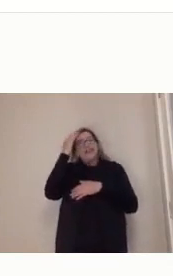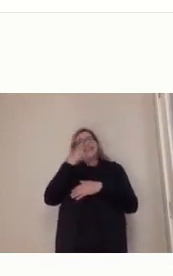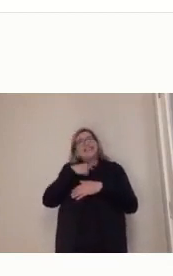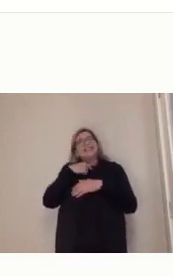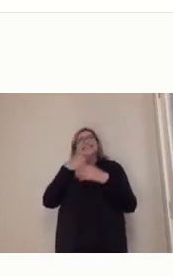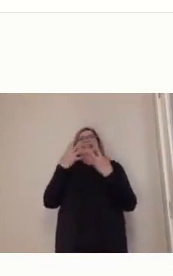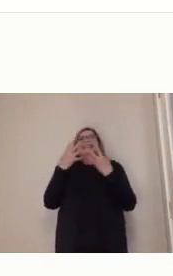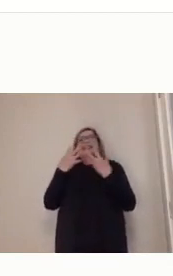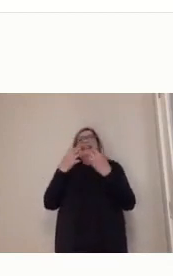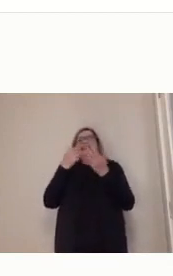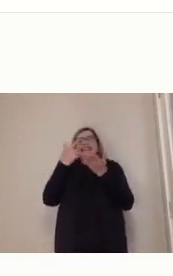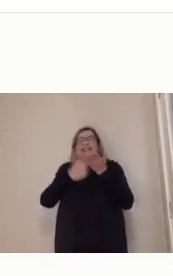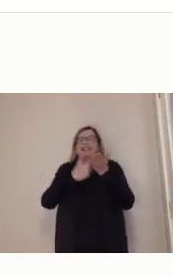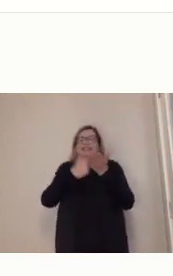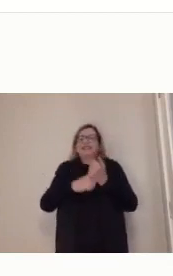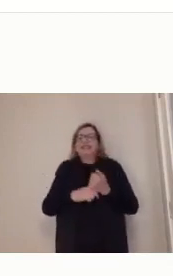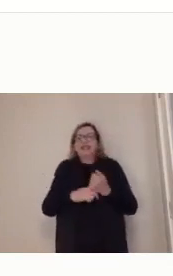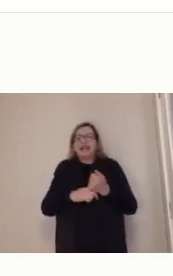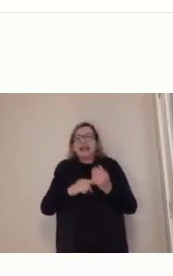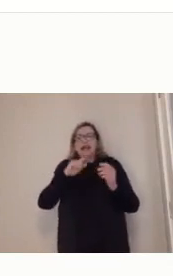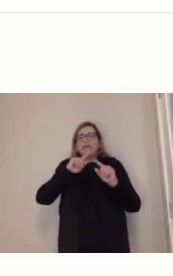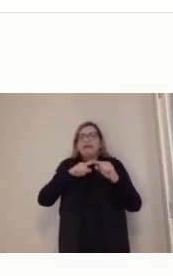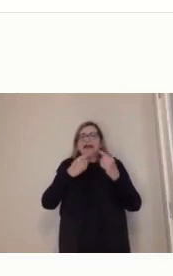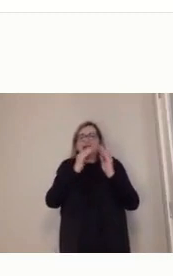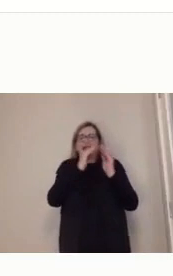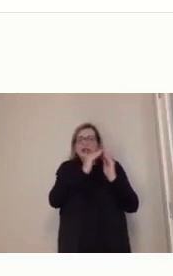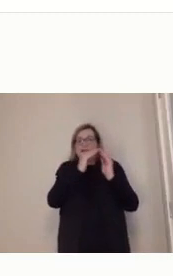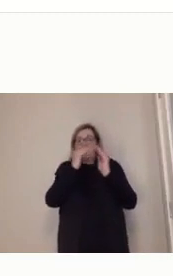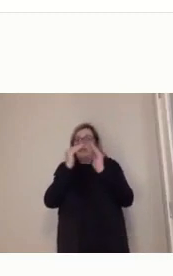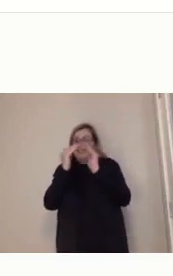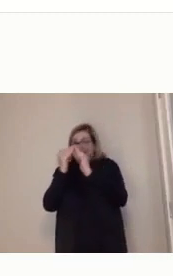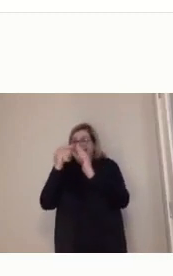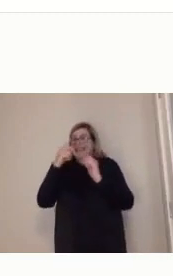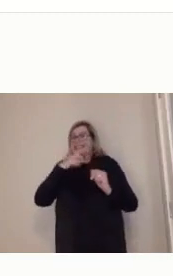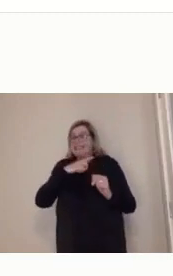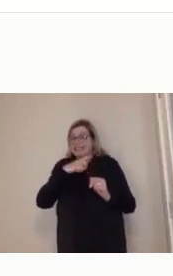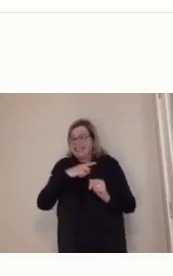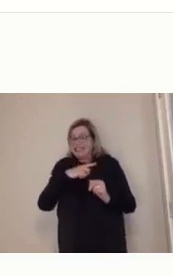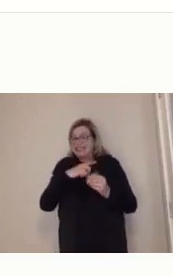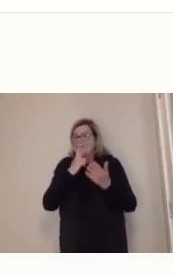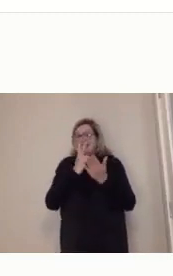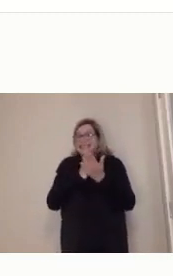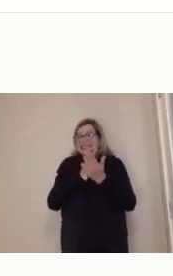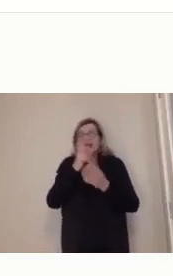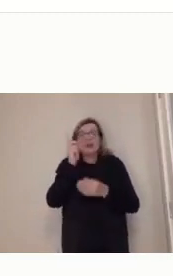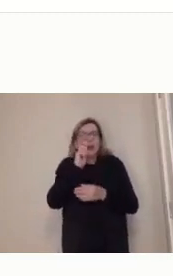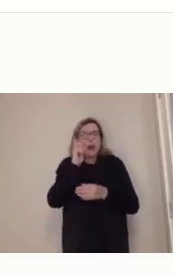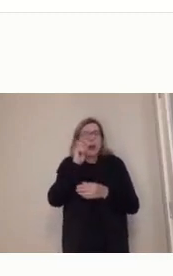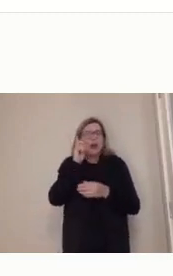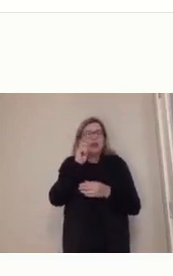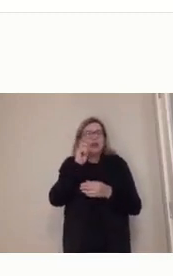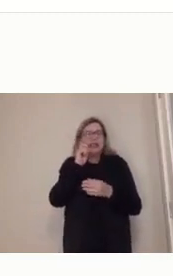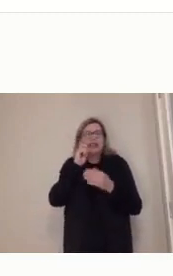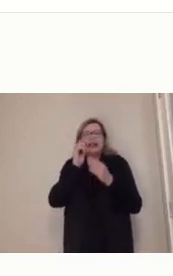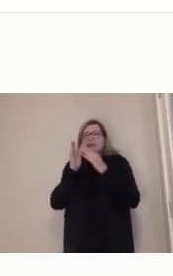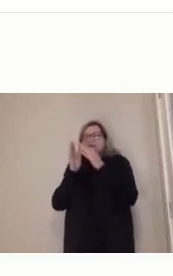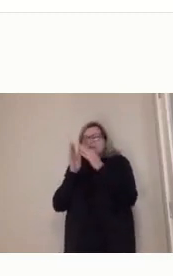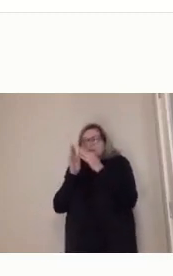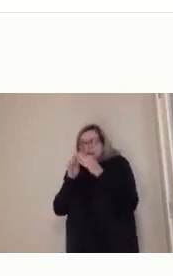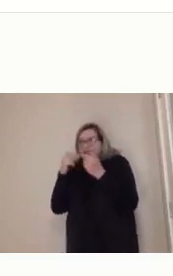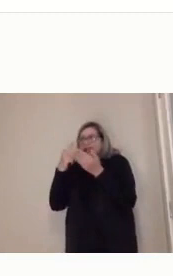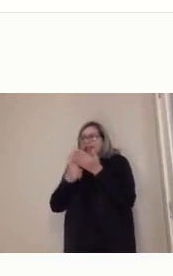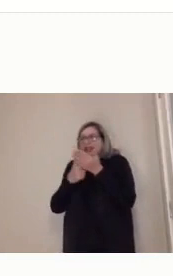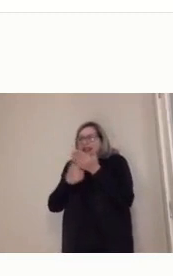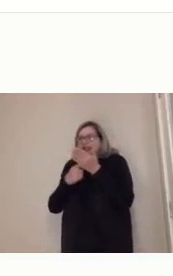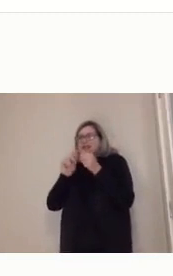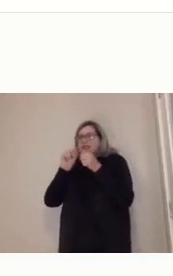a gente ia perturbar ela quase todo dia, pedindo a Barça emprestada para fazer pesquisas em livros. Eu era apaixonada pela Barça, né? Naquela